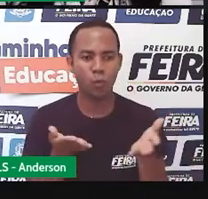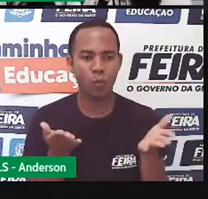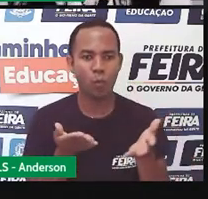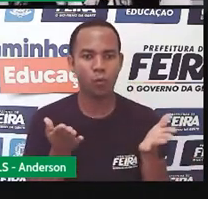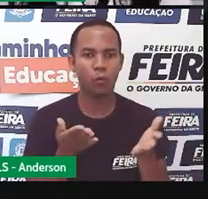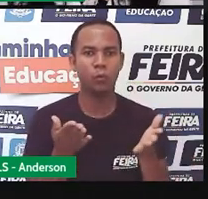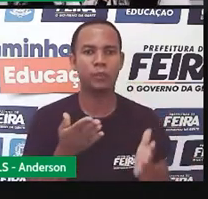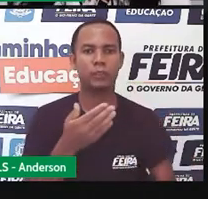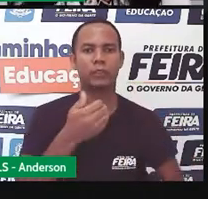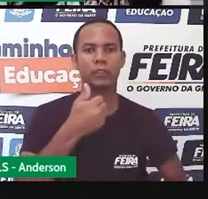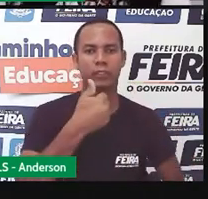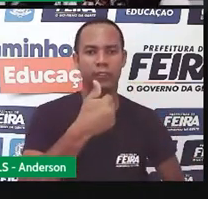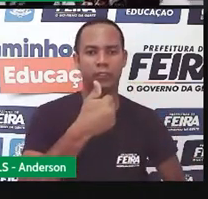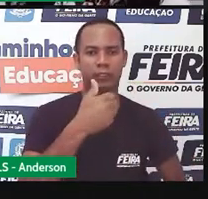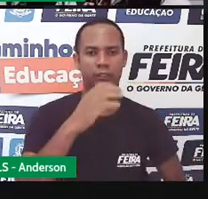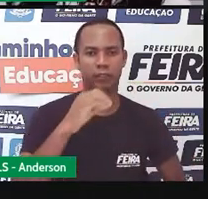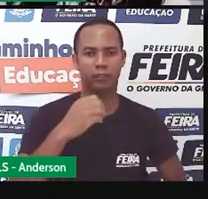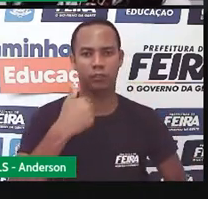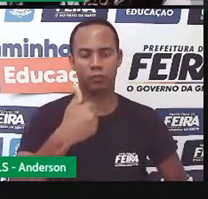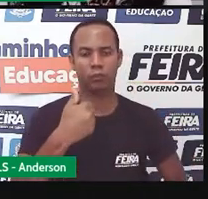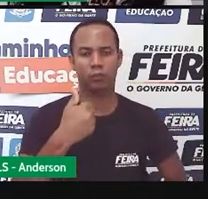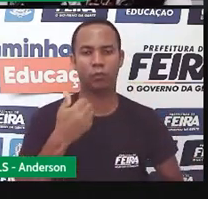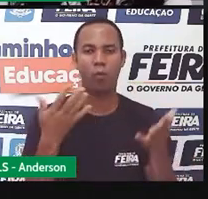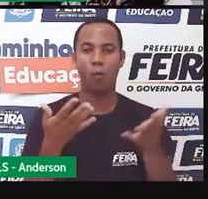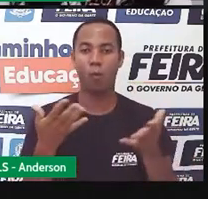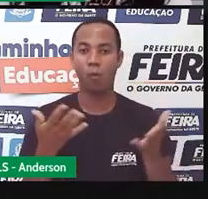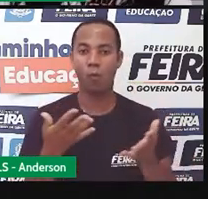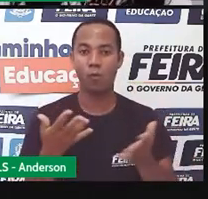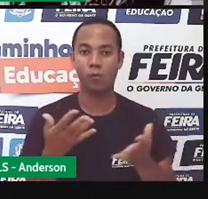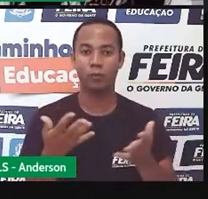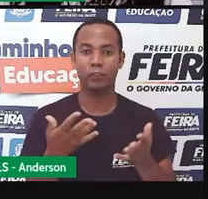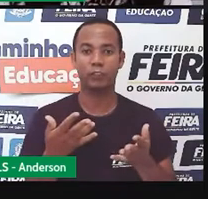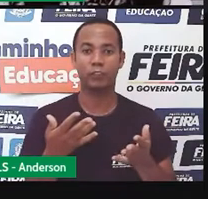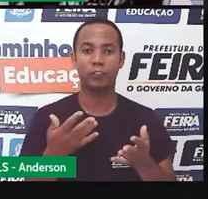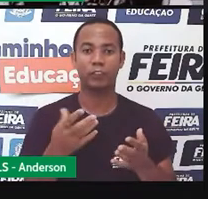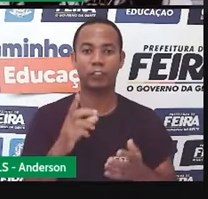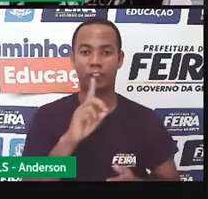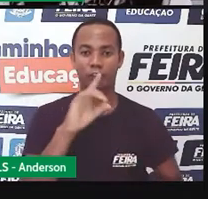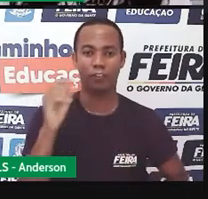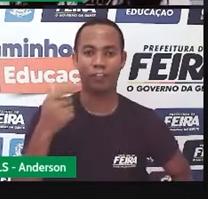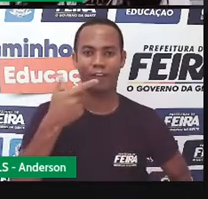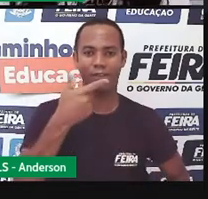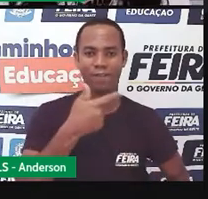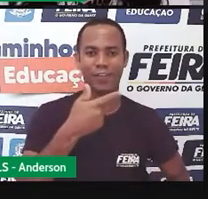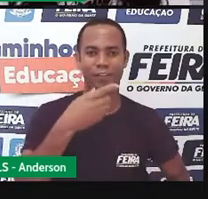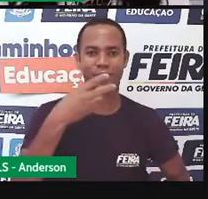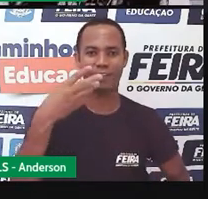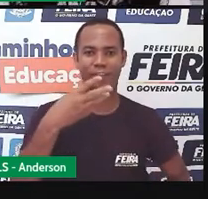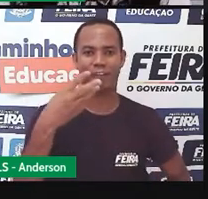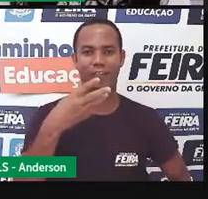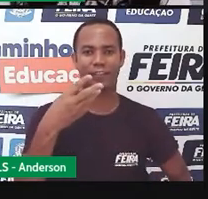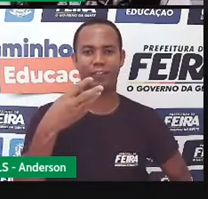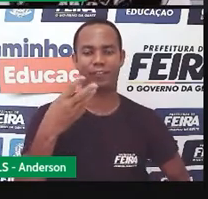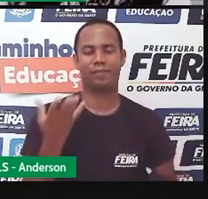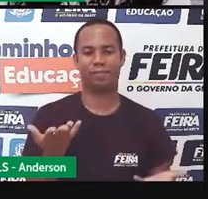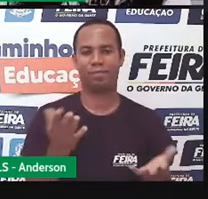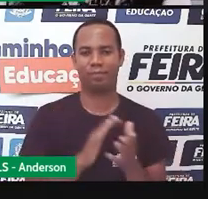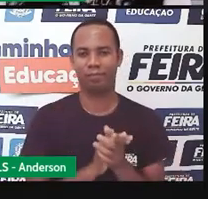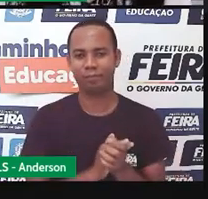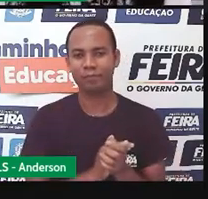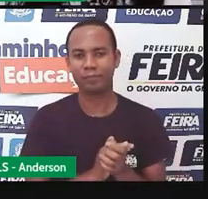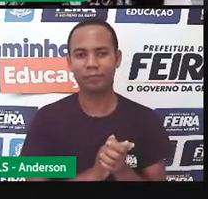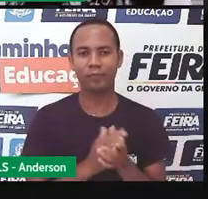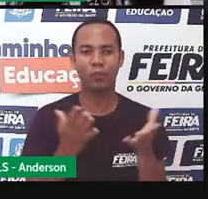aula 101, 23 de junho, uma quarta-feira, a nossa área de linguagem e o tema